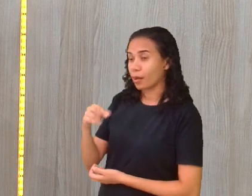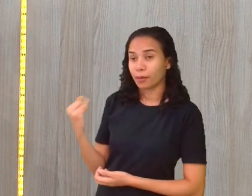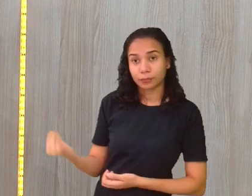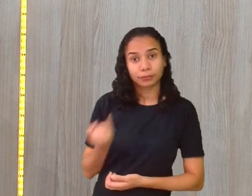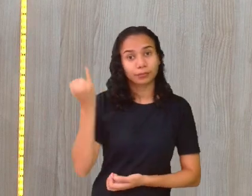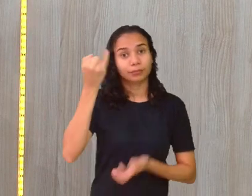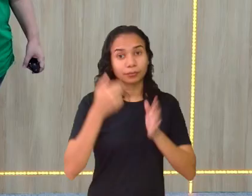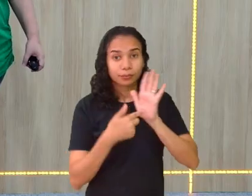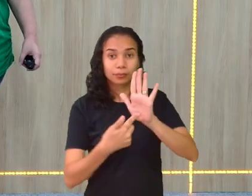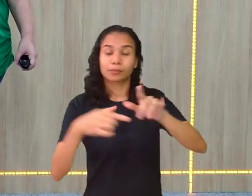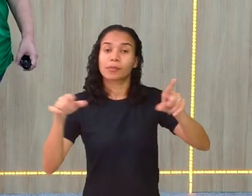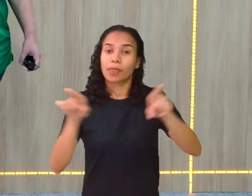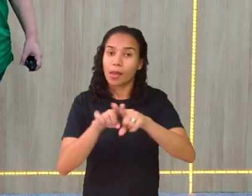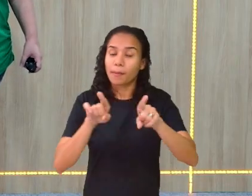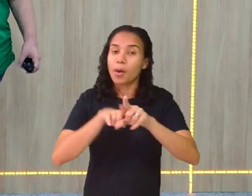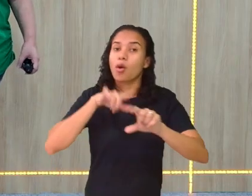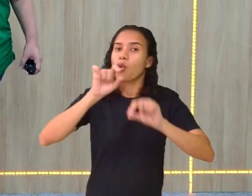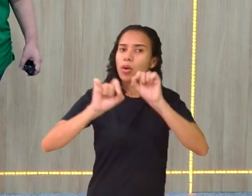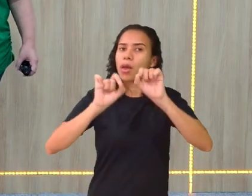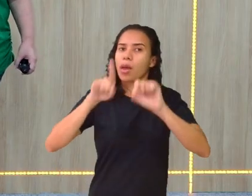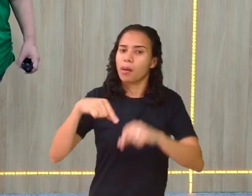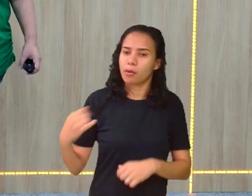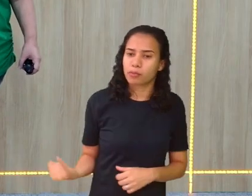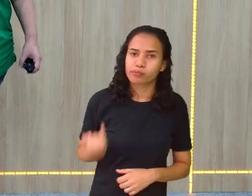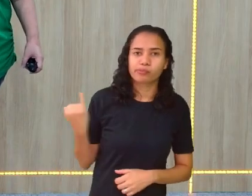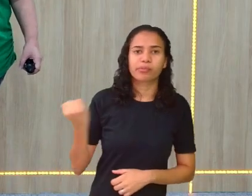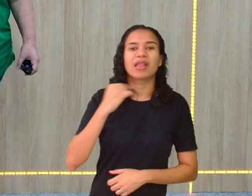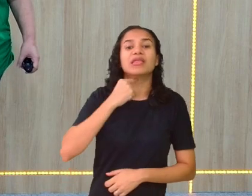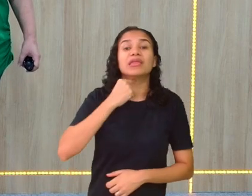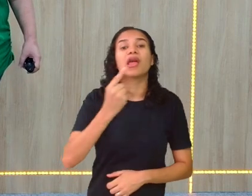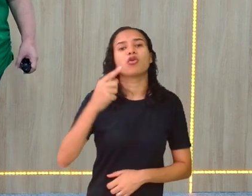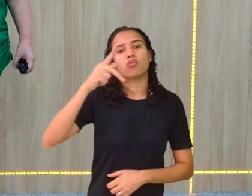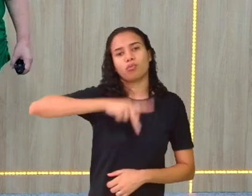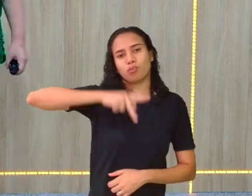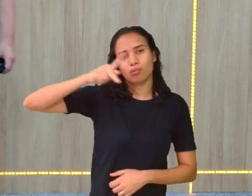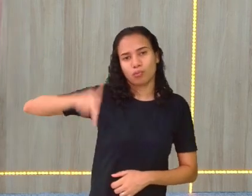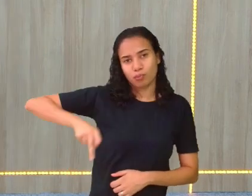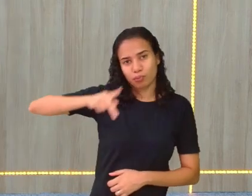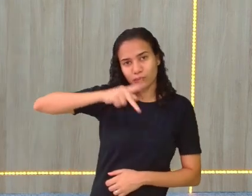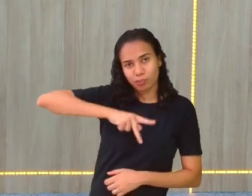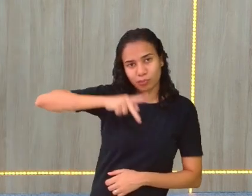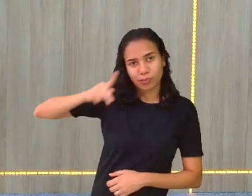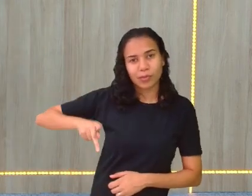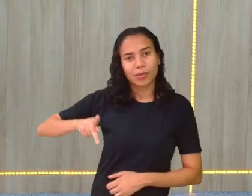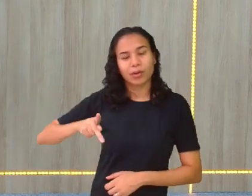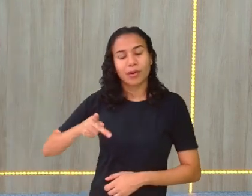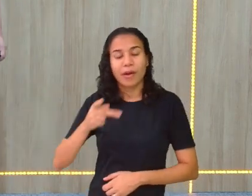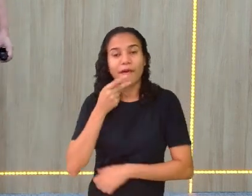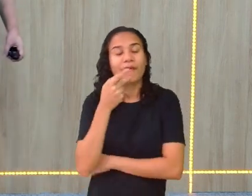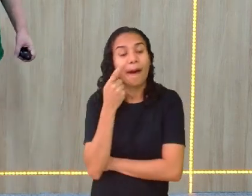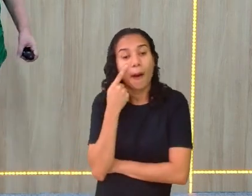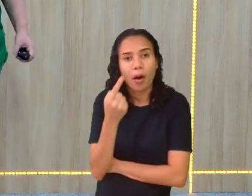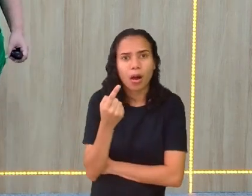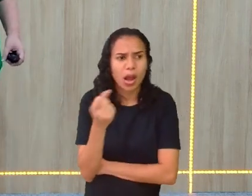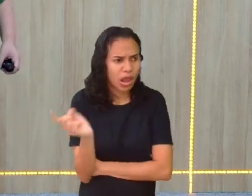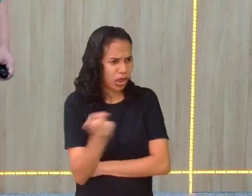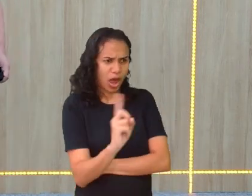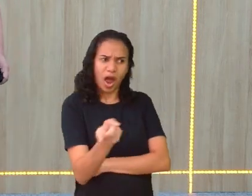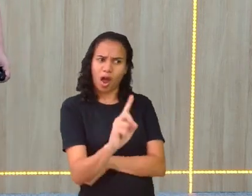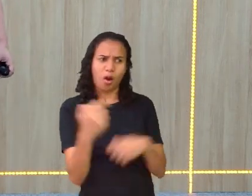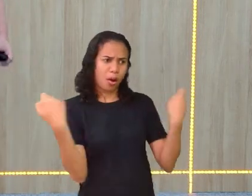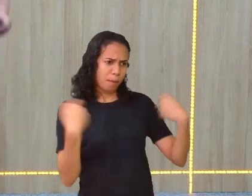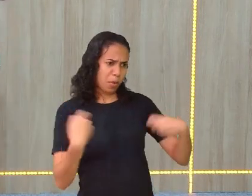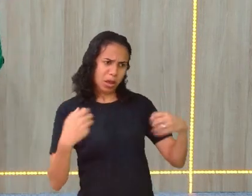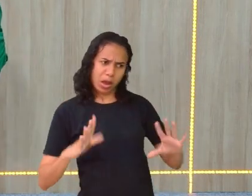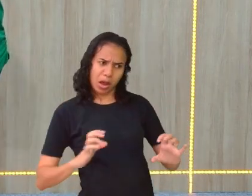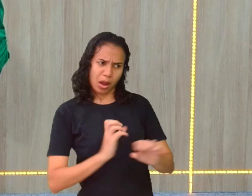é destacar, gente. É muito importante destacar. Nenhum professor vai chegar para você e dizer assim, não, tem que ter